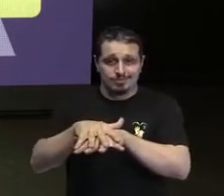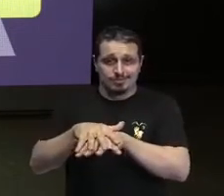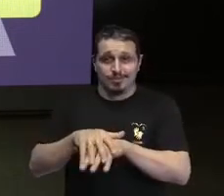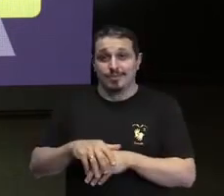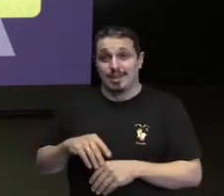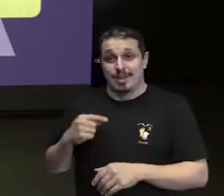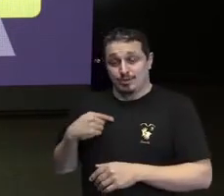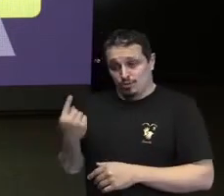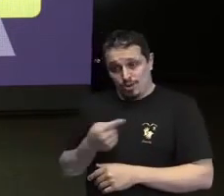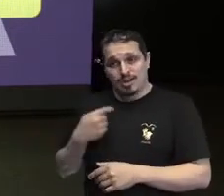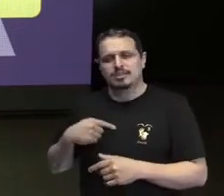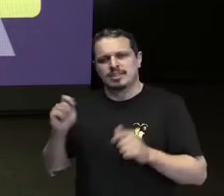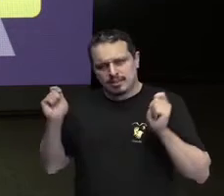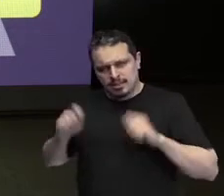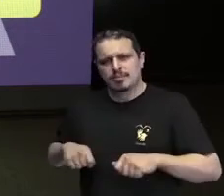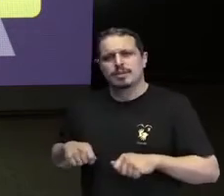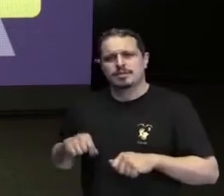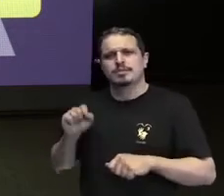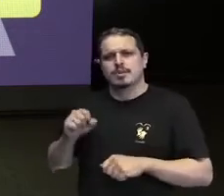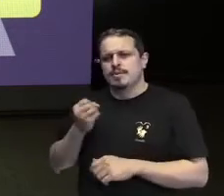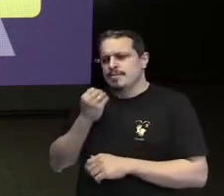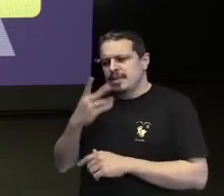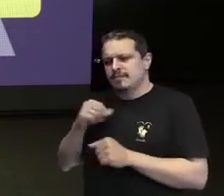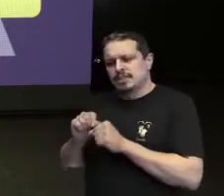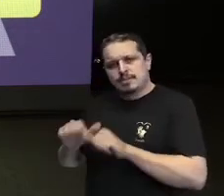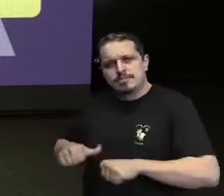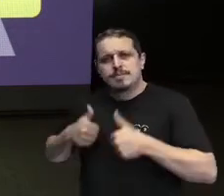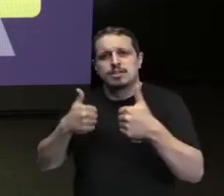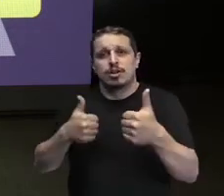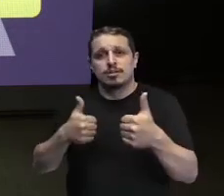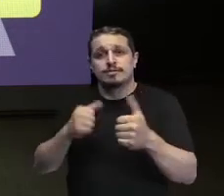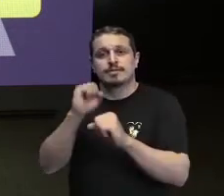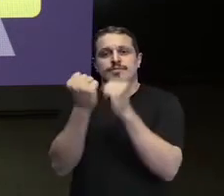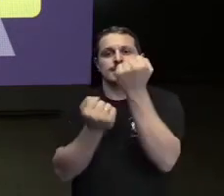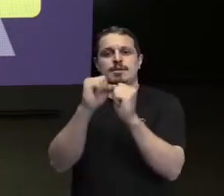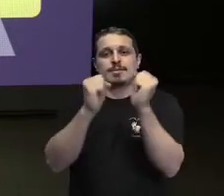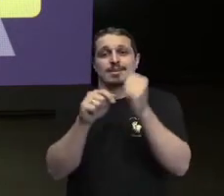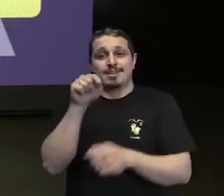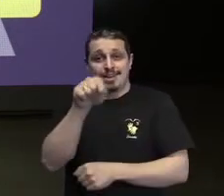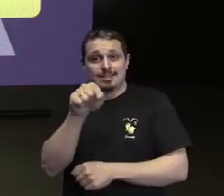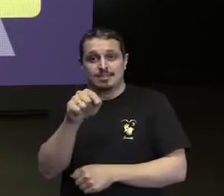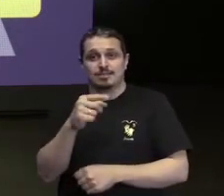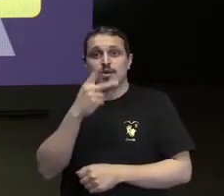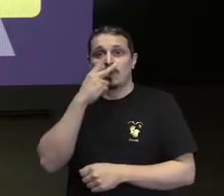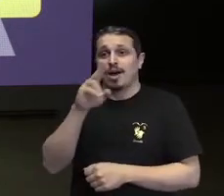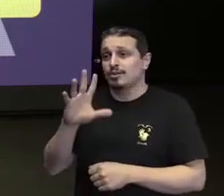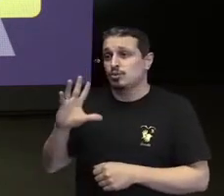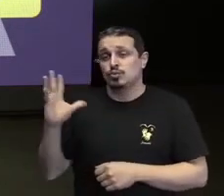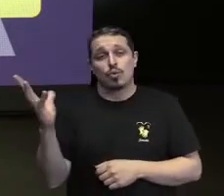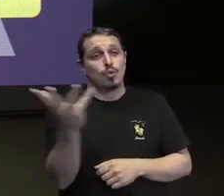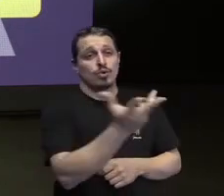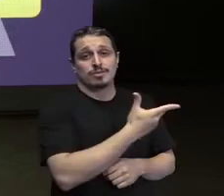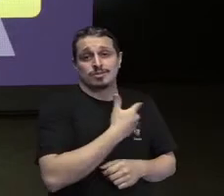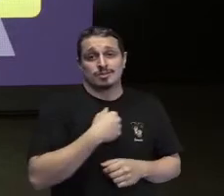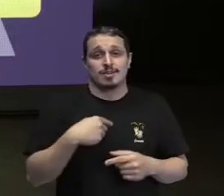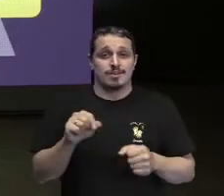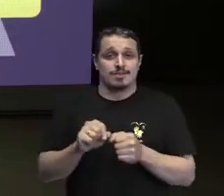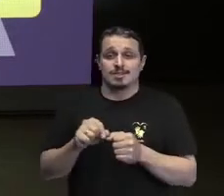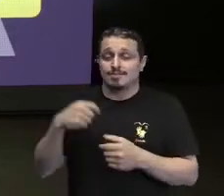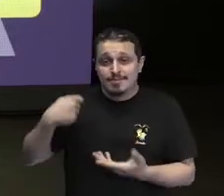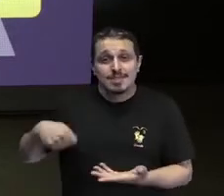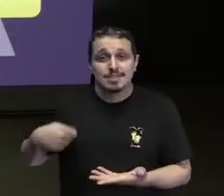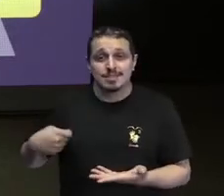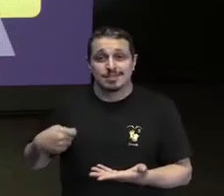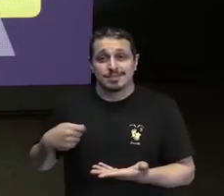gigantesco para o negócio. Assim como todas as empresas deveriam ter, empresas e pessoas, a gente como sociedade